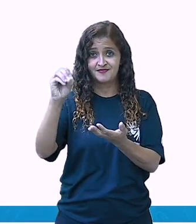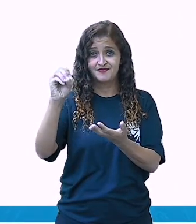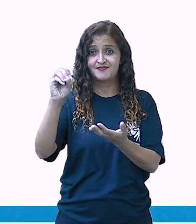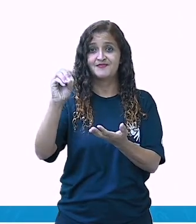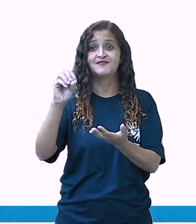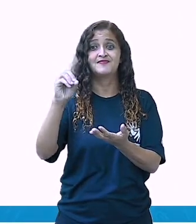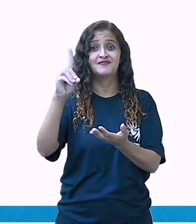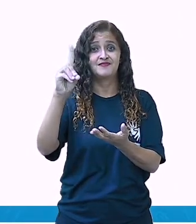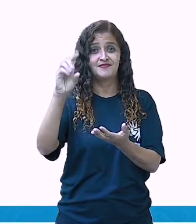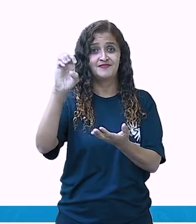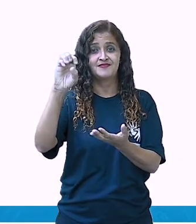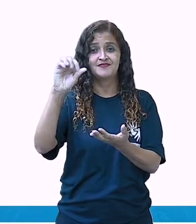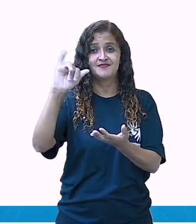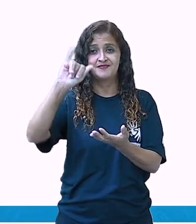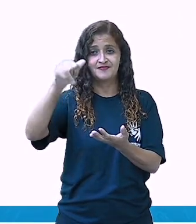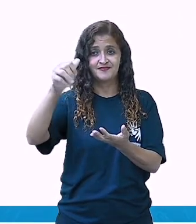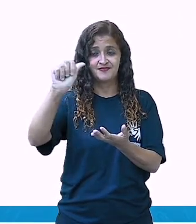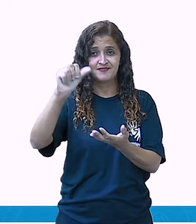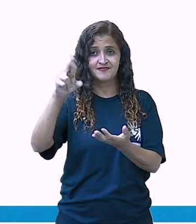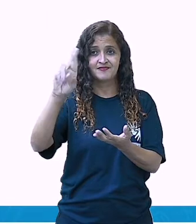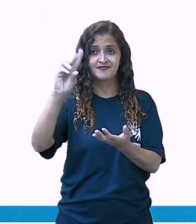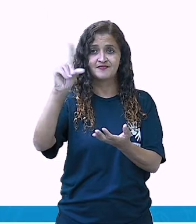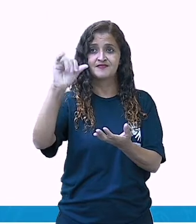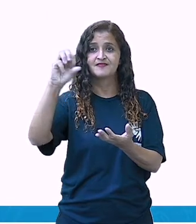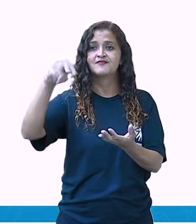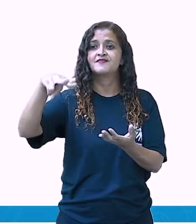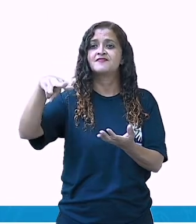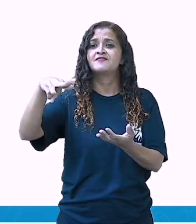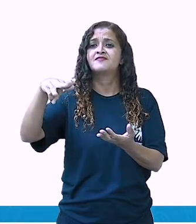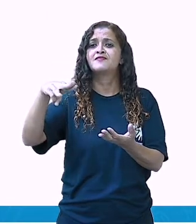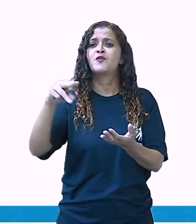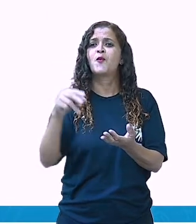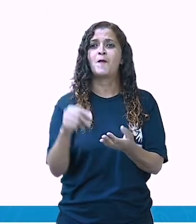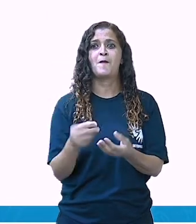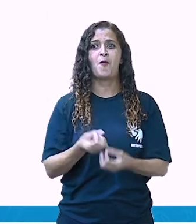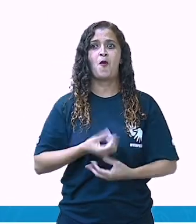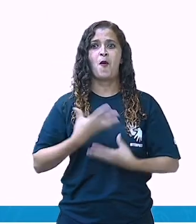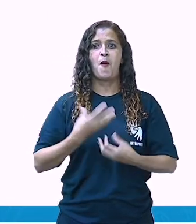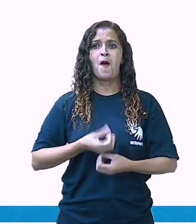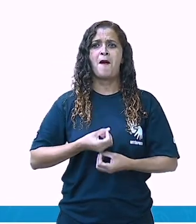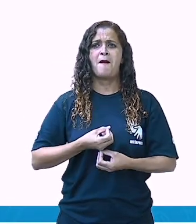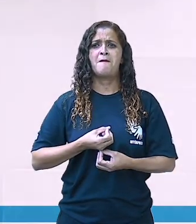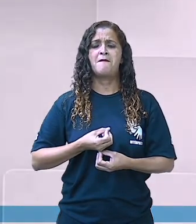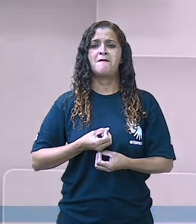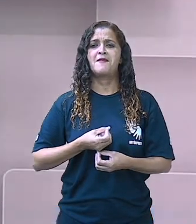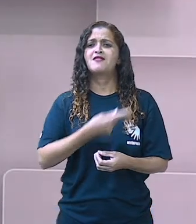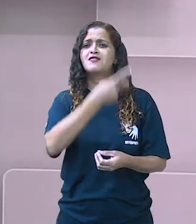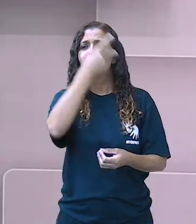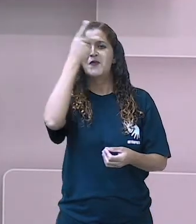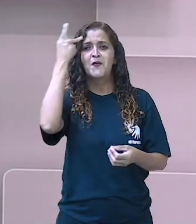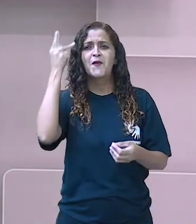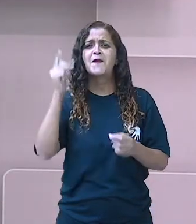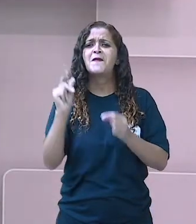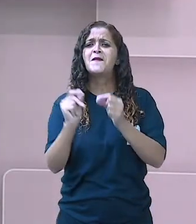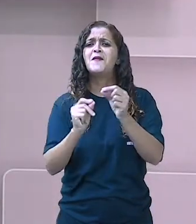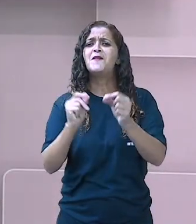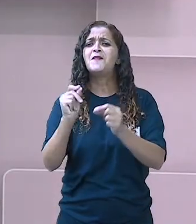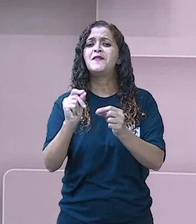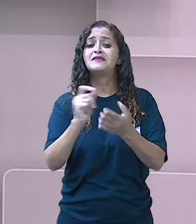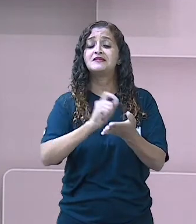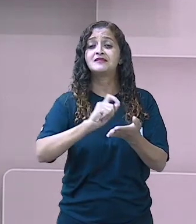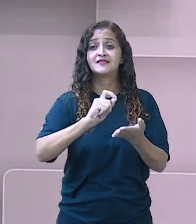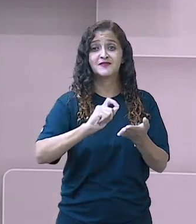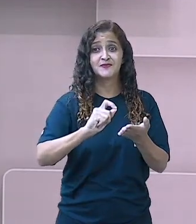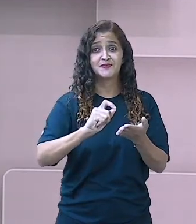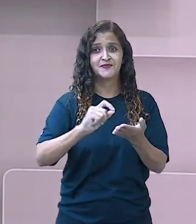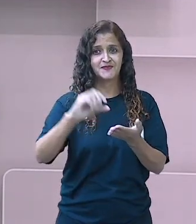Leilão de Jardim. Muito bem. Quem escreveu o poema? Hoje a professora trouxe um pouco da bibliografia